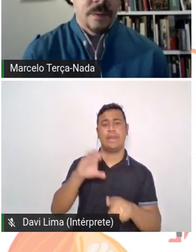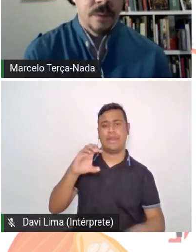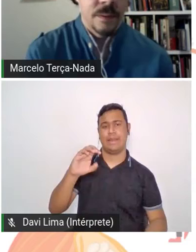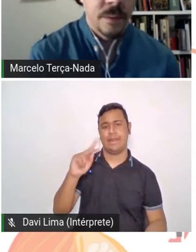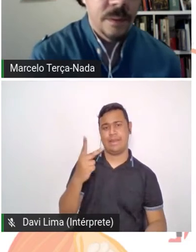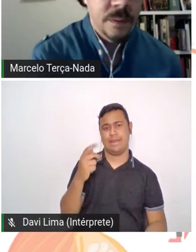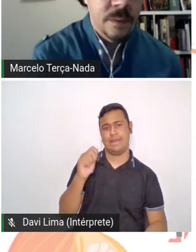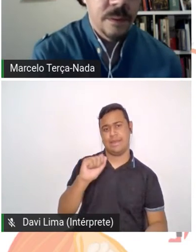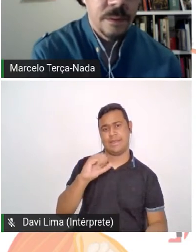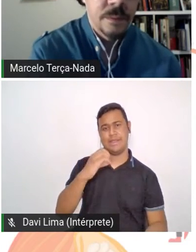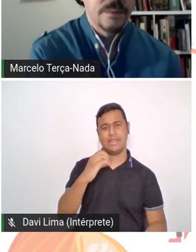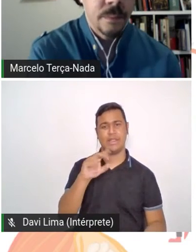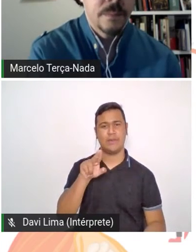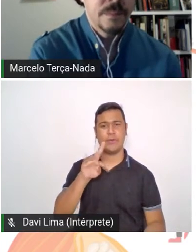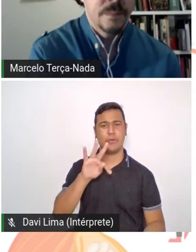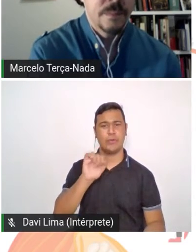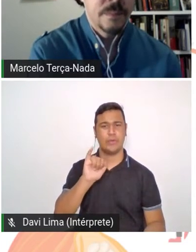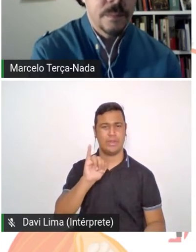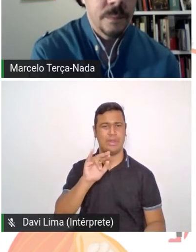estrangeiros.